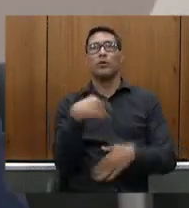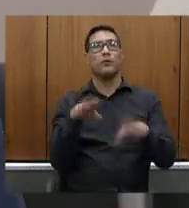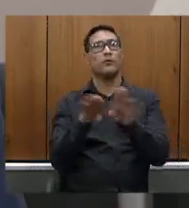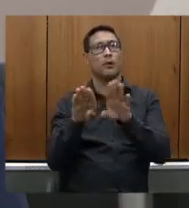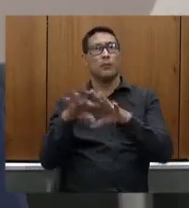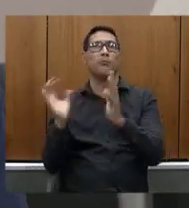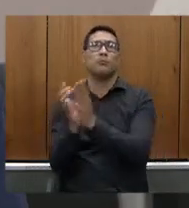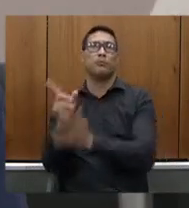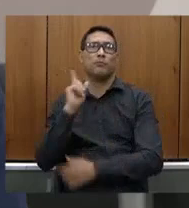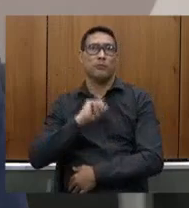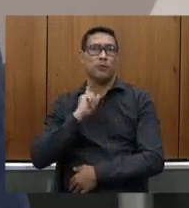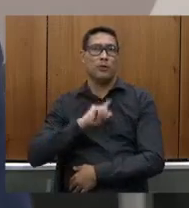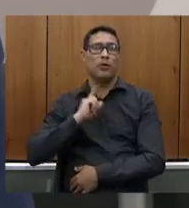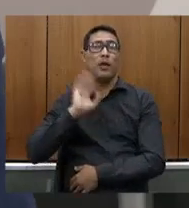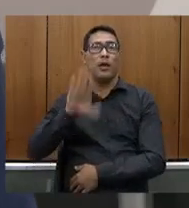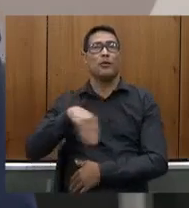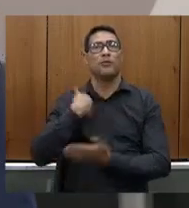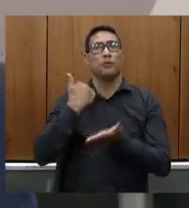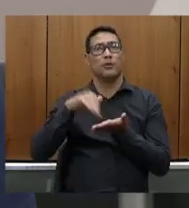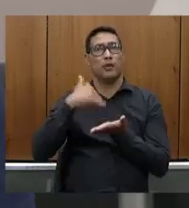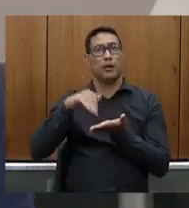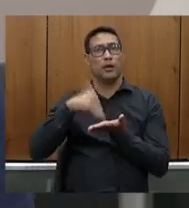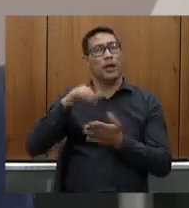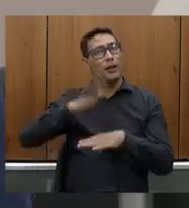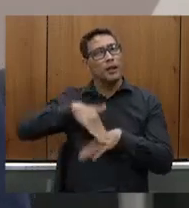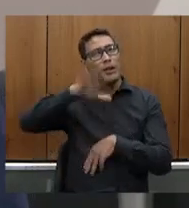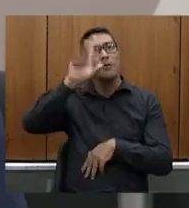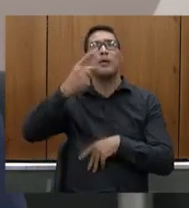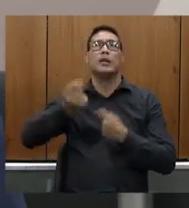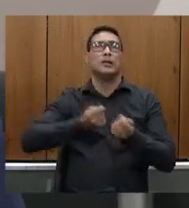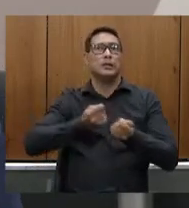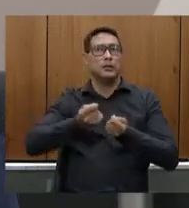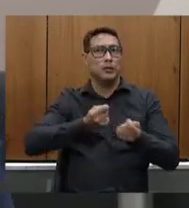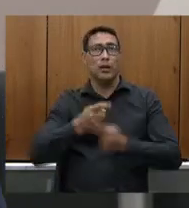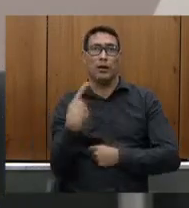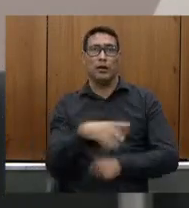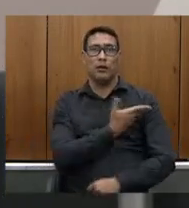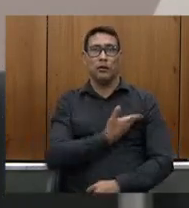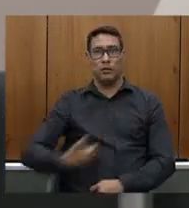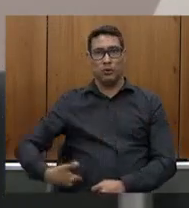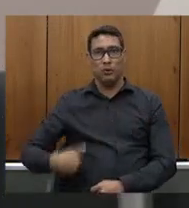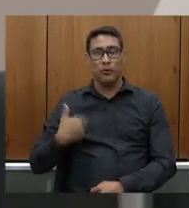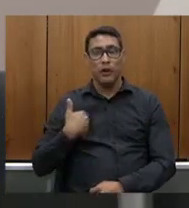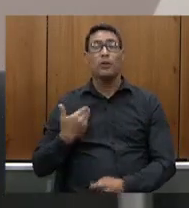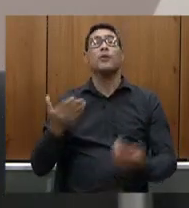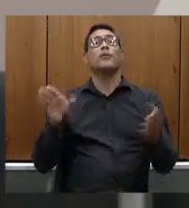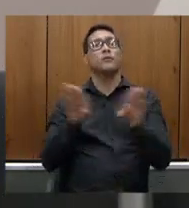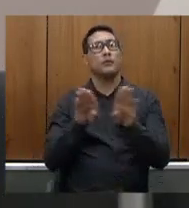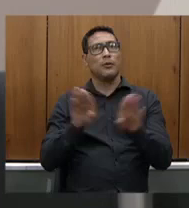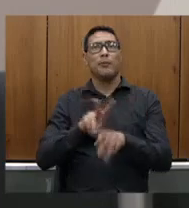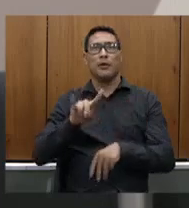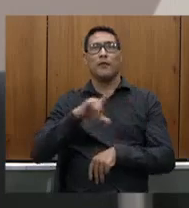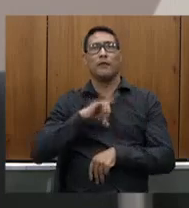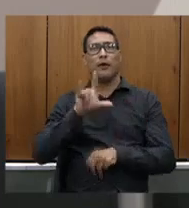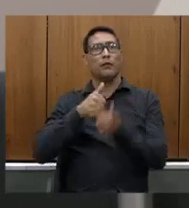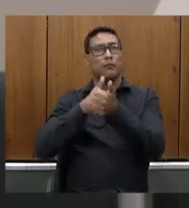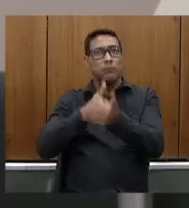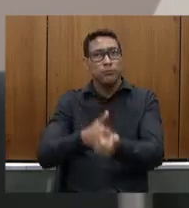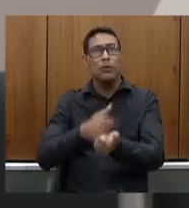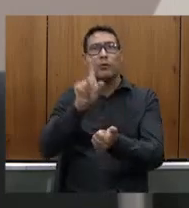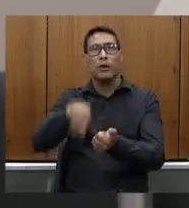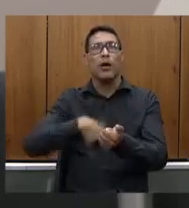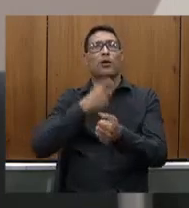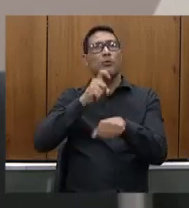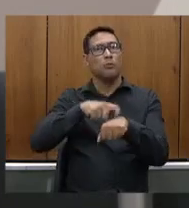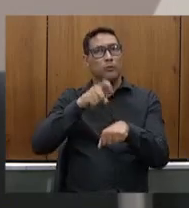porque é uma das secretarias mais operantes do governo é uma das secretarias que tem que acompanhar o momento